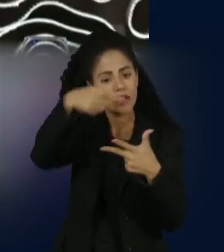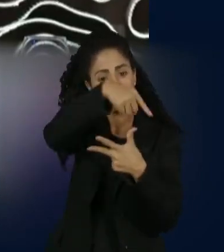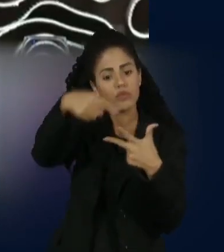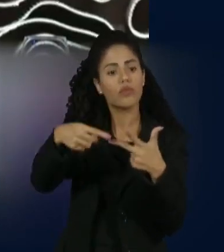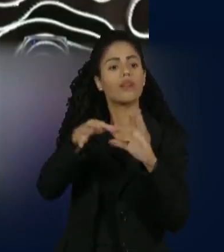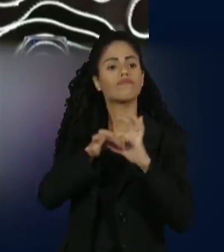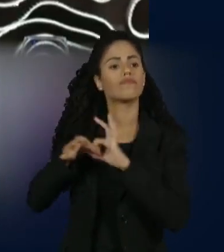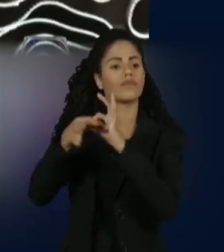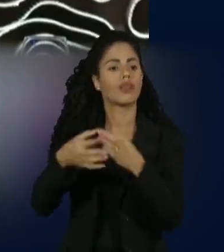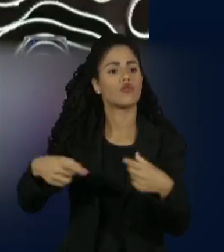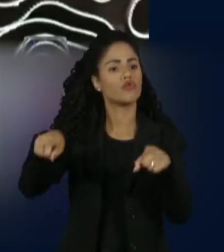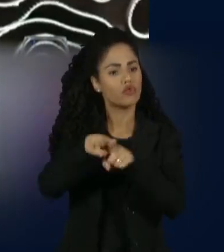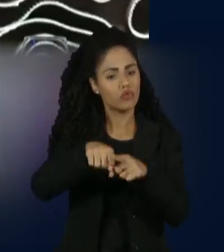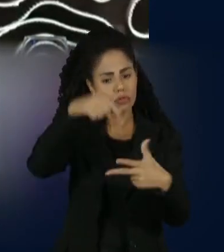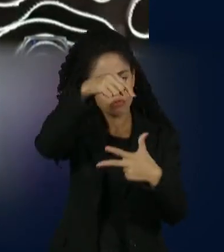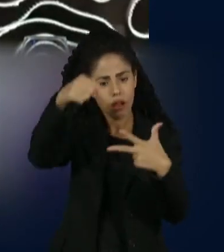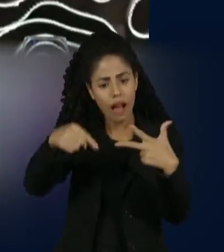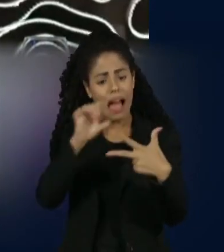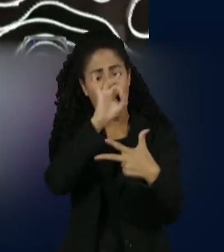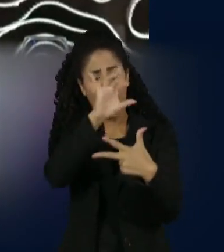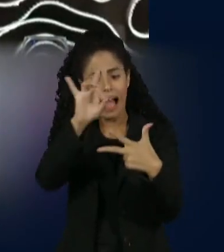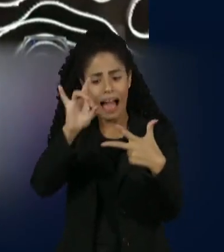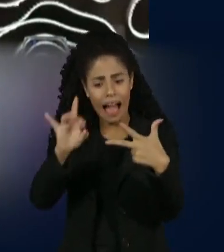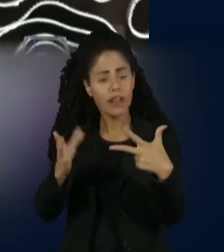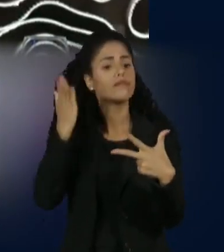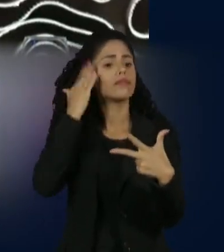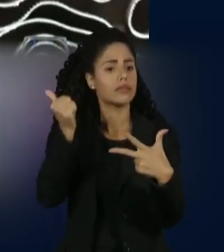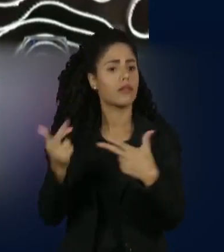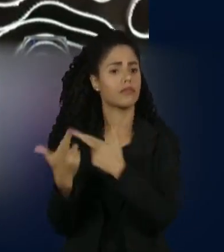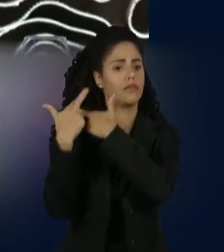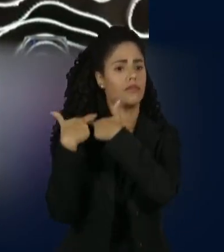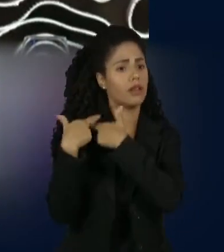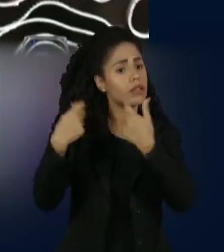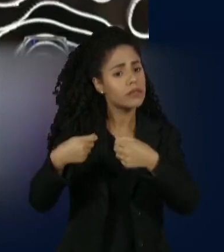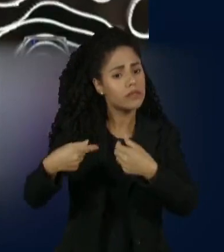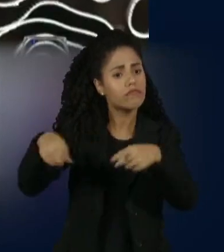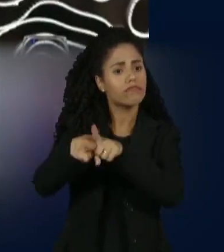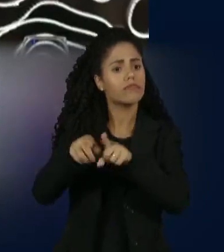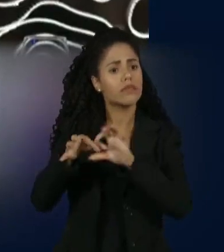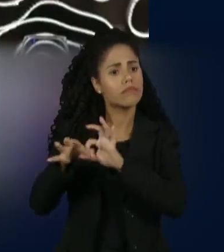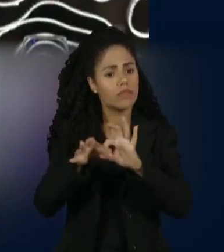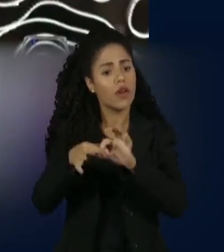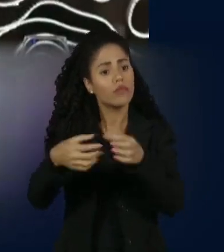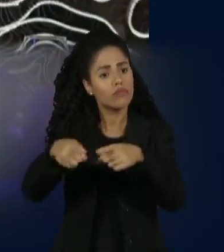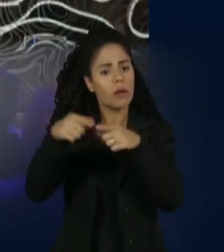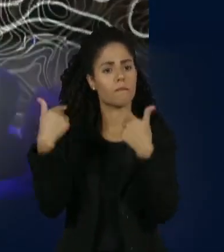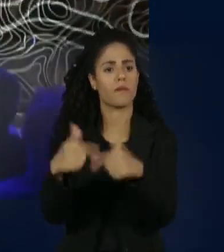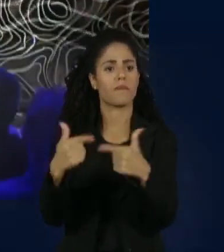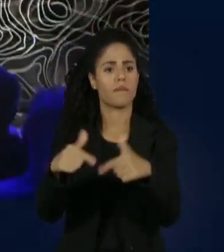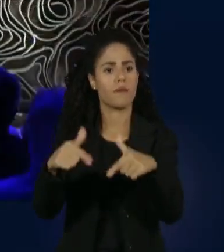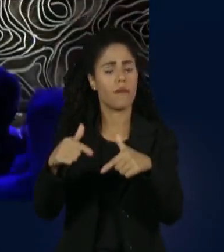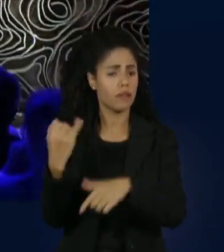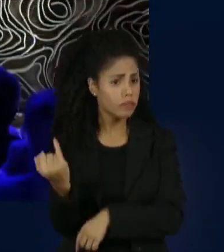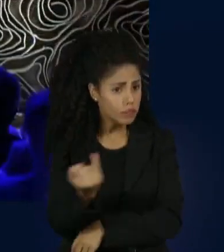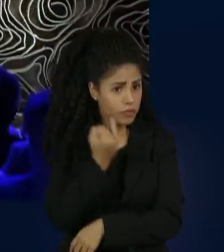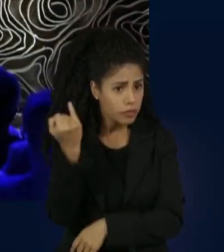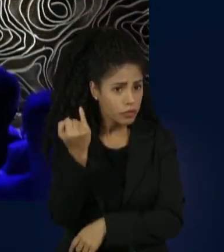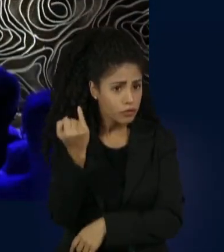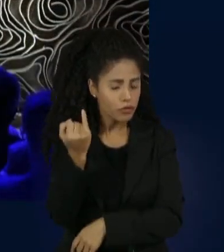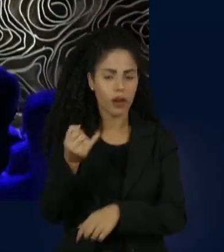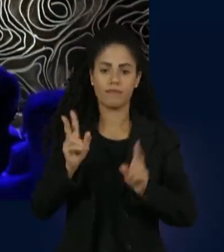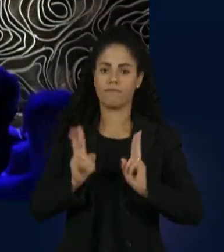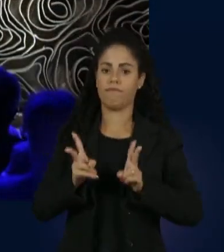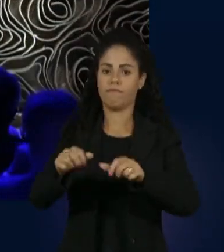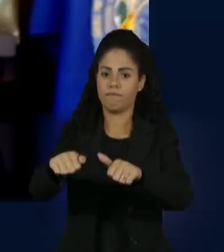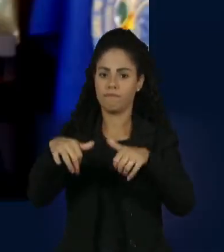o legislativo tem que entender a repercussão das suas decisões e o executivo tem que entender a repercussão das suas decisões. No mesmo evento,